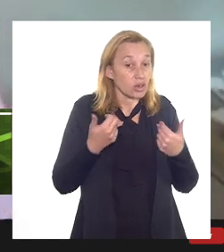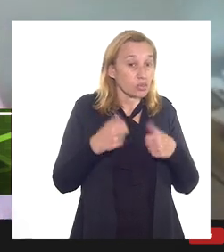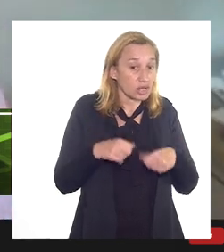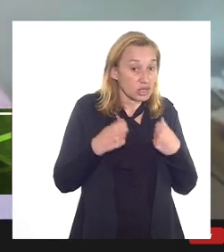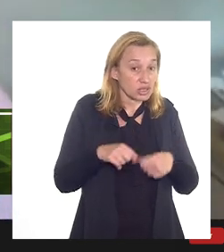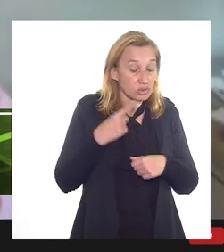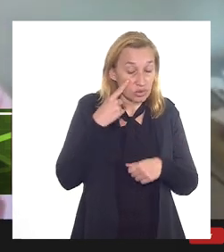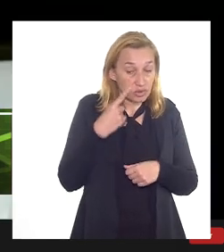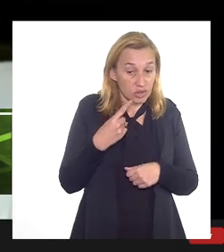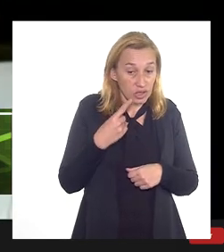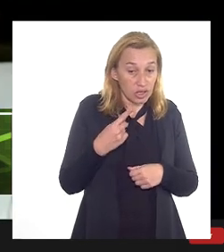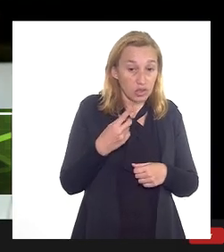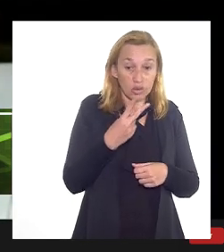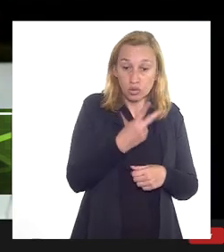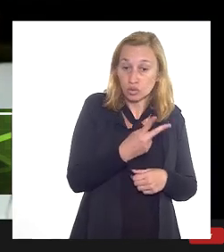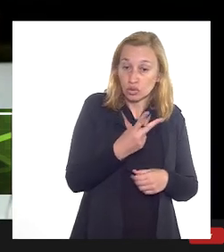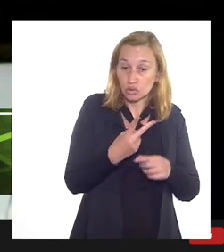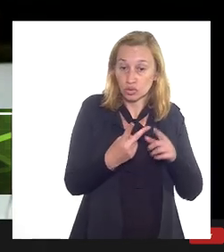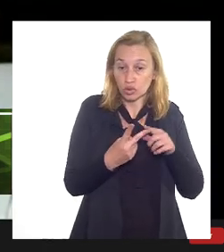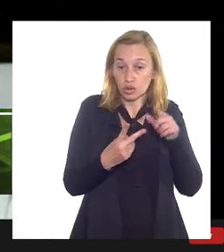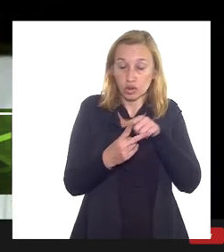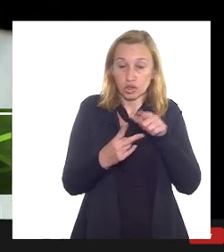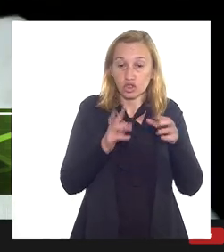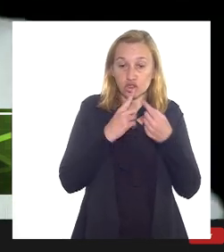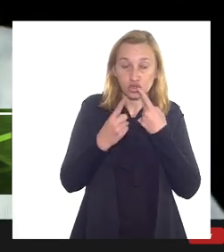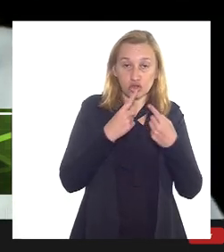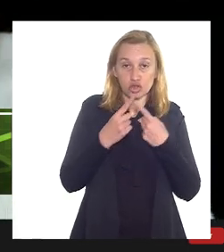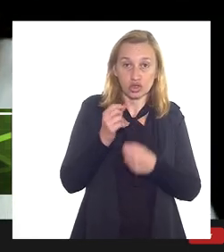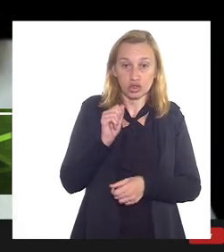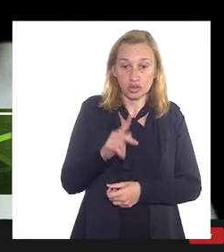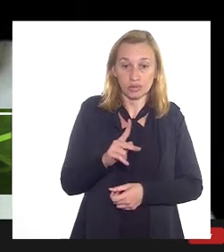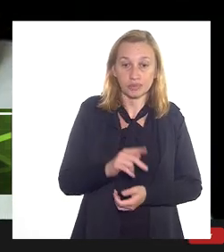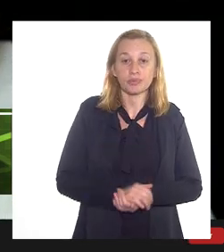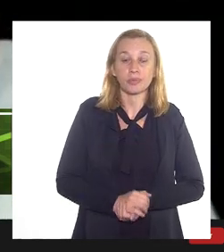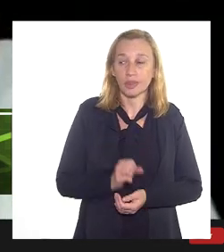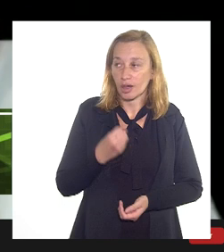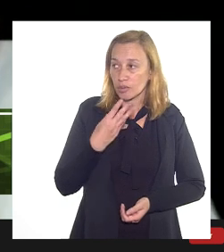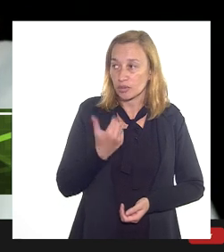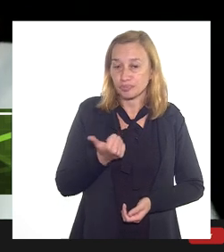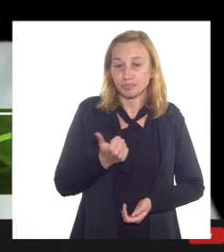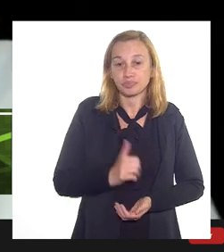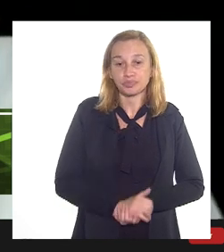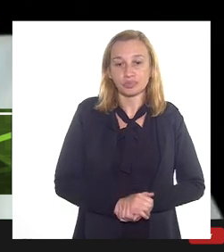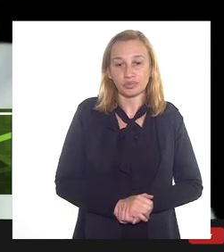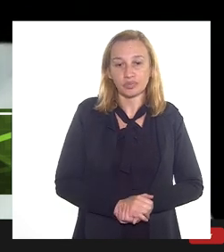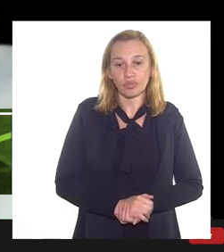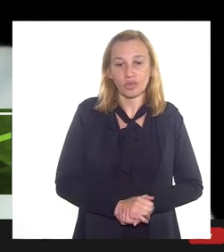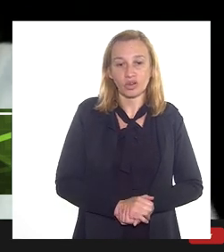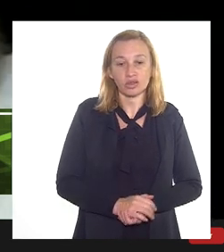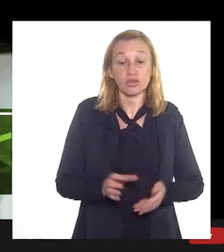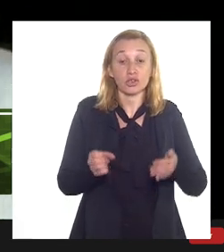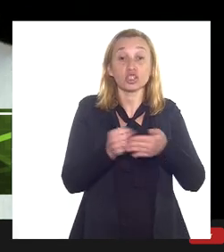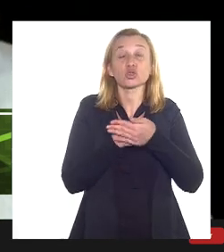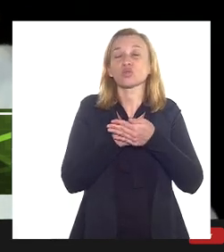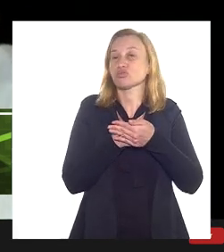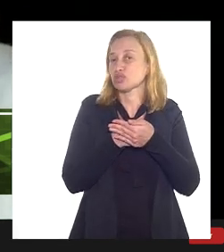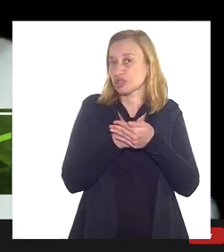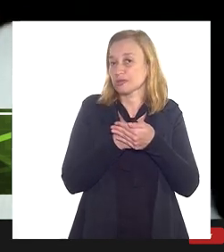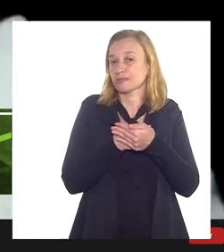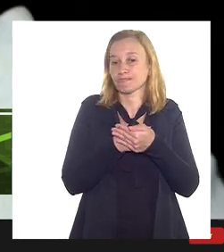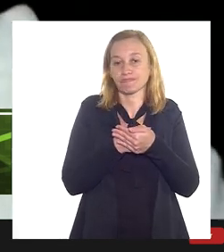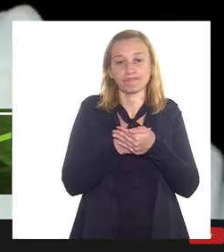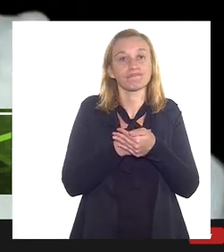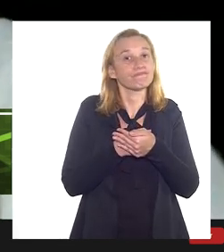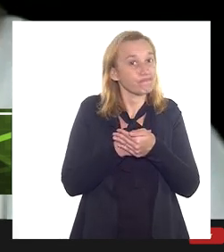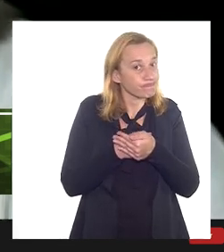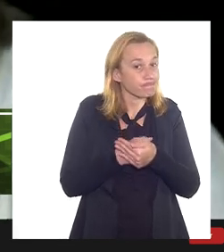dois atores Justamente, o objetivo é abrir a discussão, para que essas coisas não fiquem ocultas, como tem ficado até